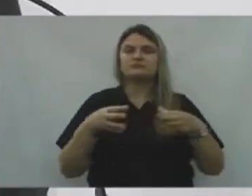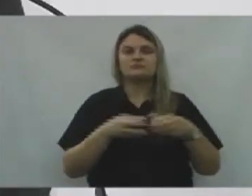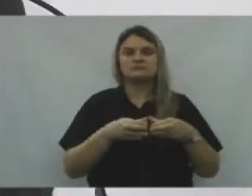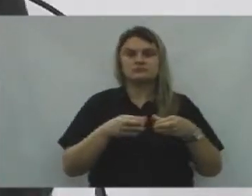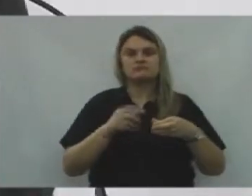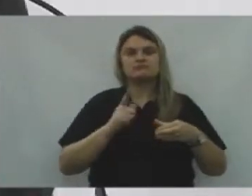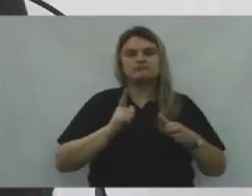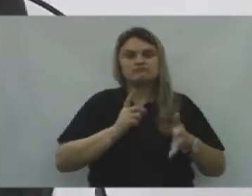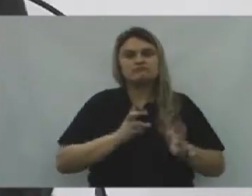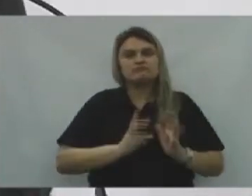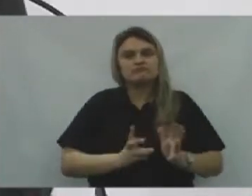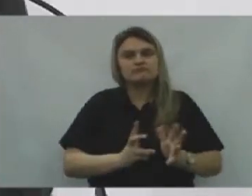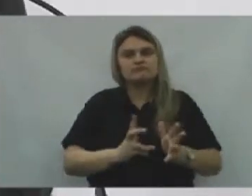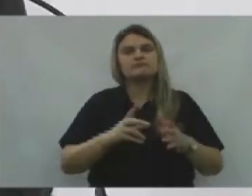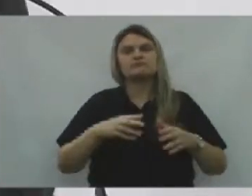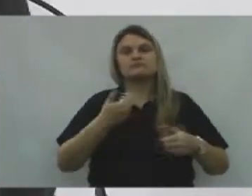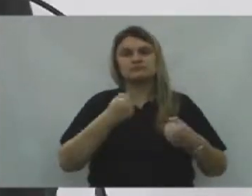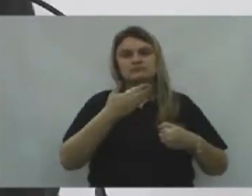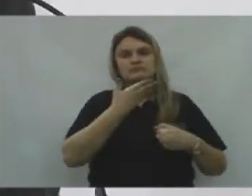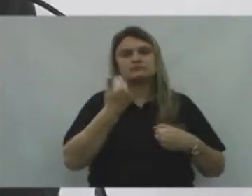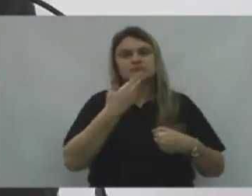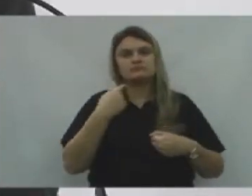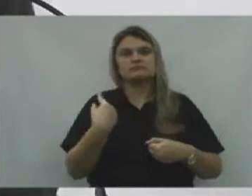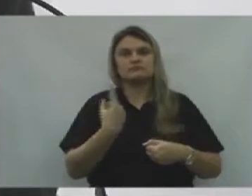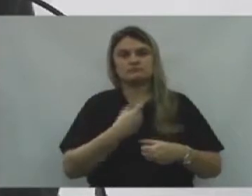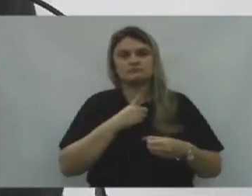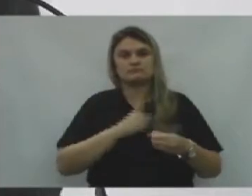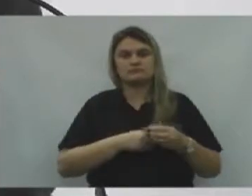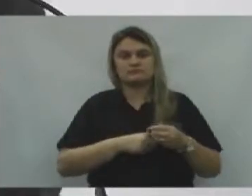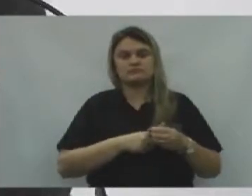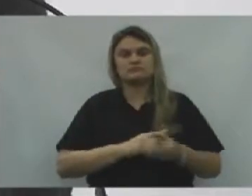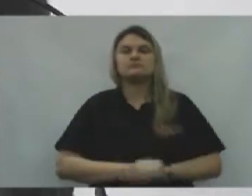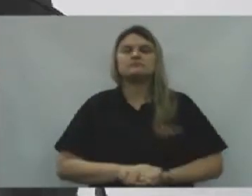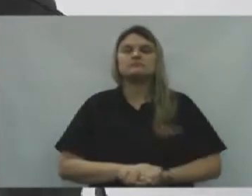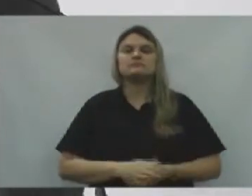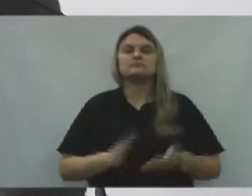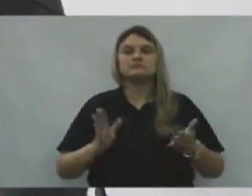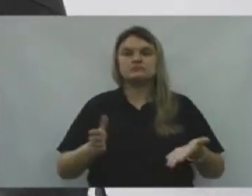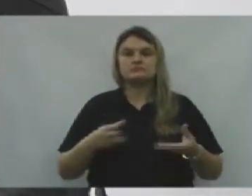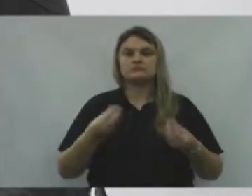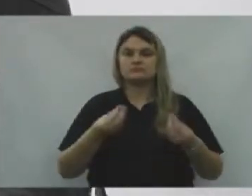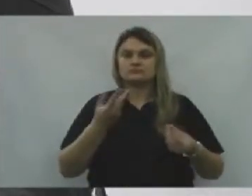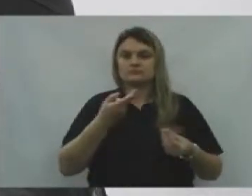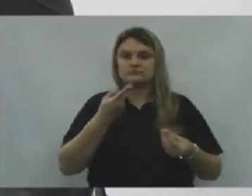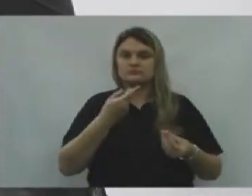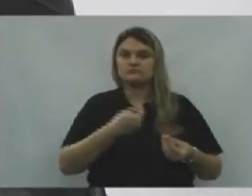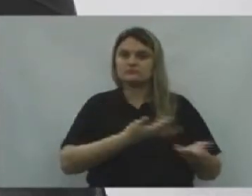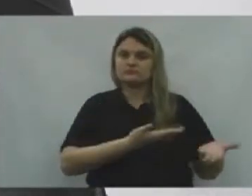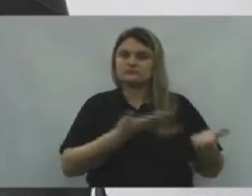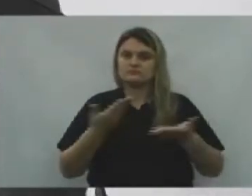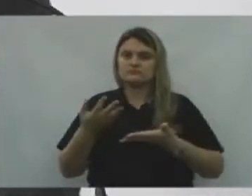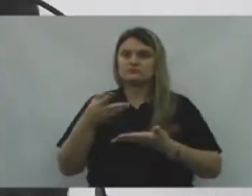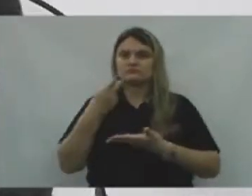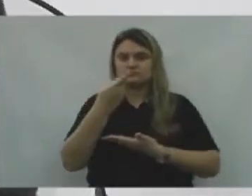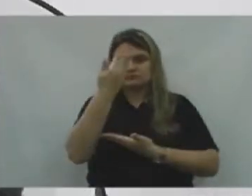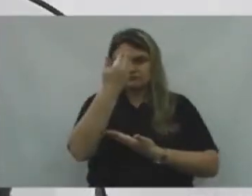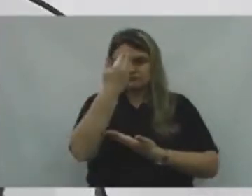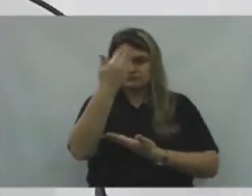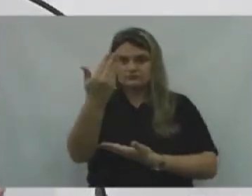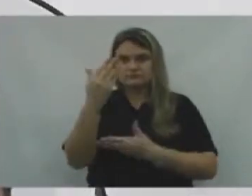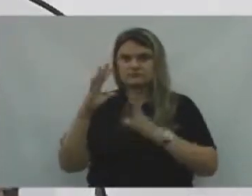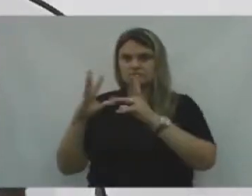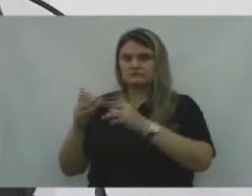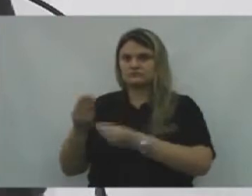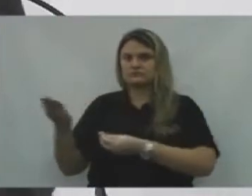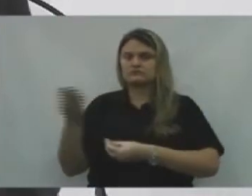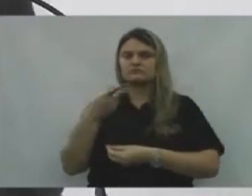motivada, Para levantar e melhorar a nossa cidade. Hoje, como eu falei, Eu vim mais para agradecer a todos vocês,